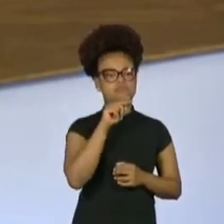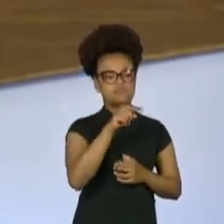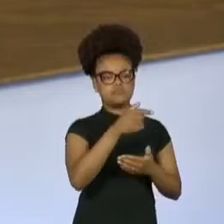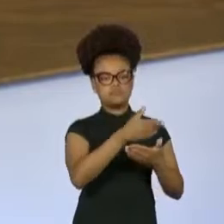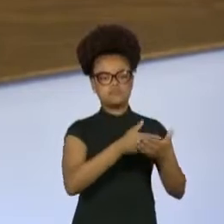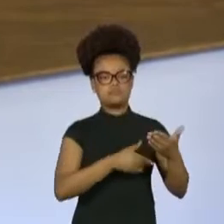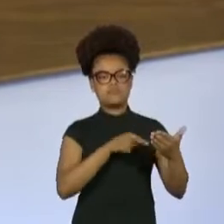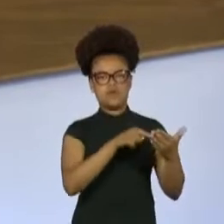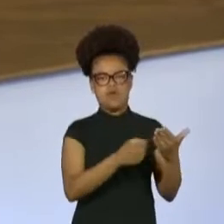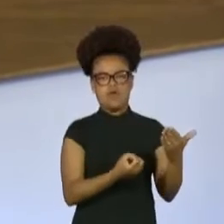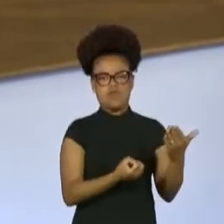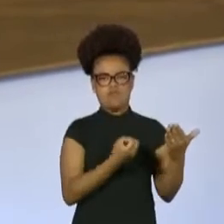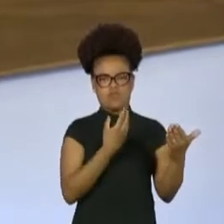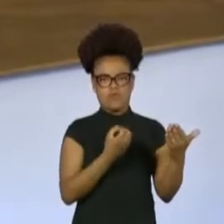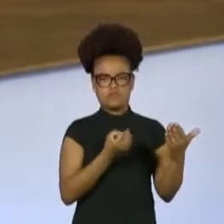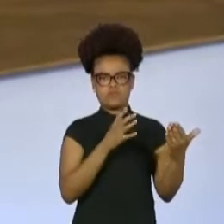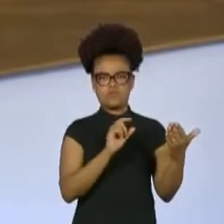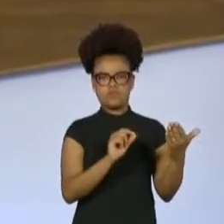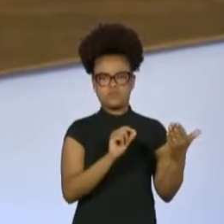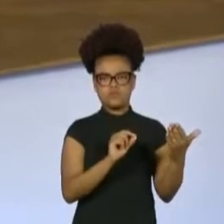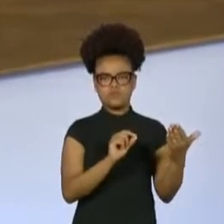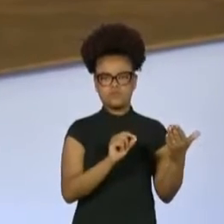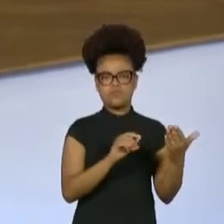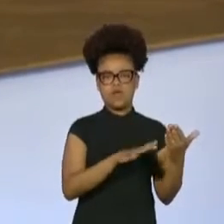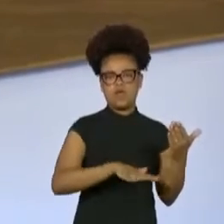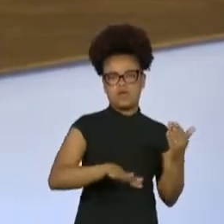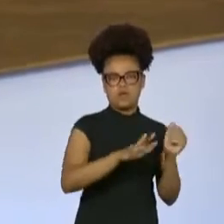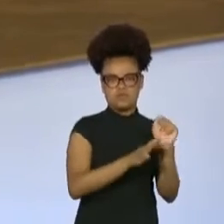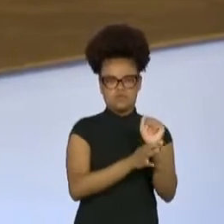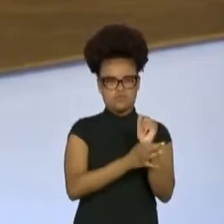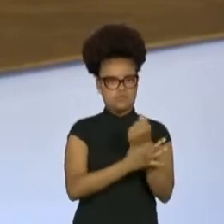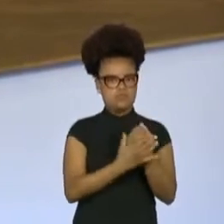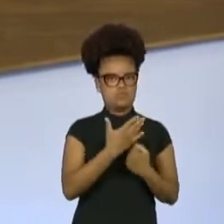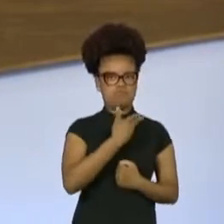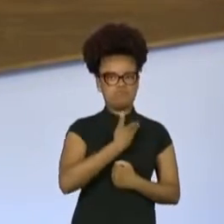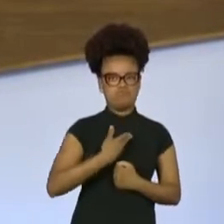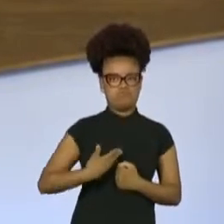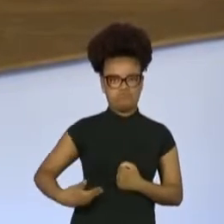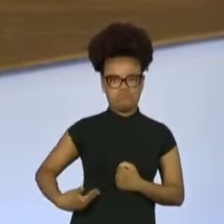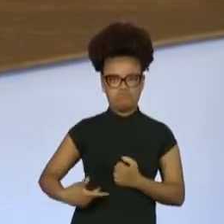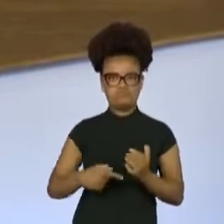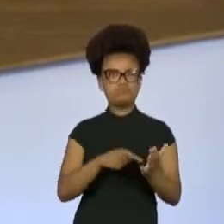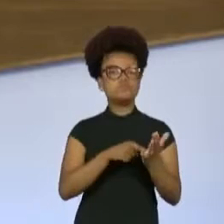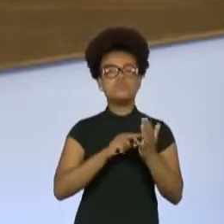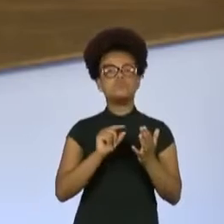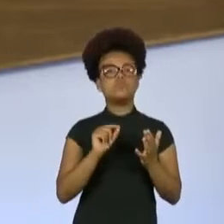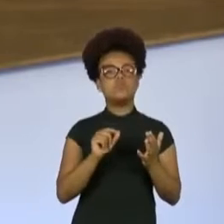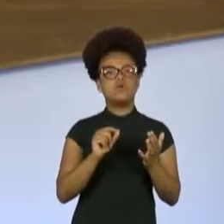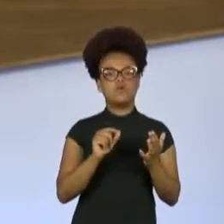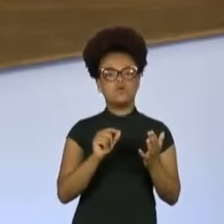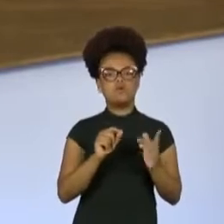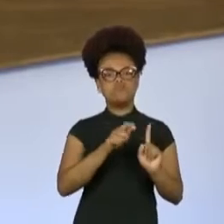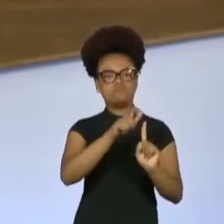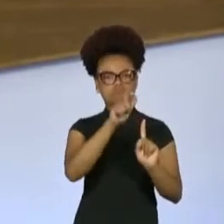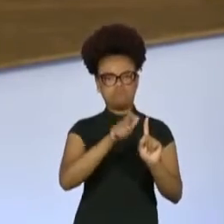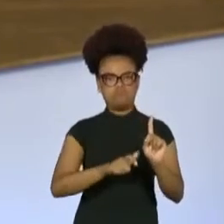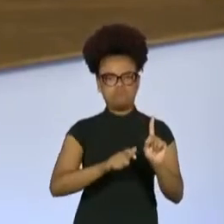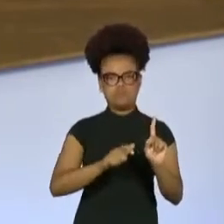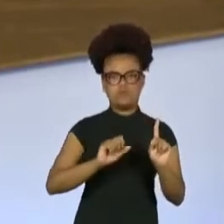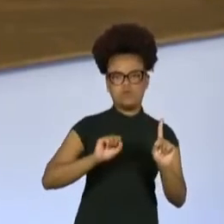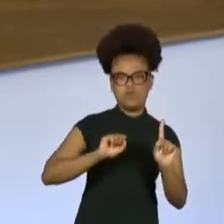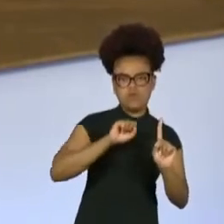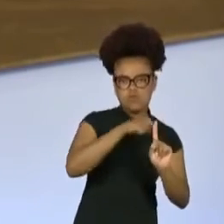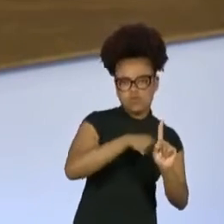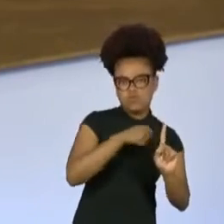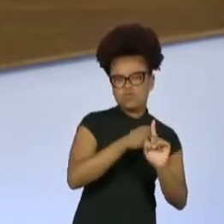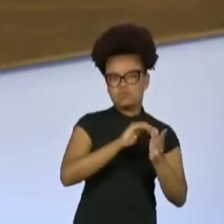Brasileiro de Segurança Pública de 2021, que fala que entre as vítimas de feminicídio, em 2020, 60